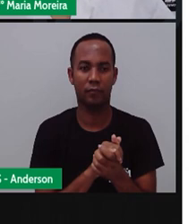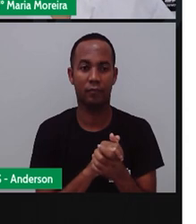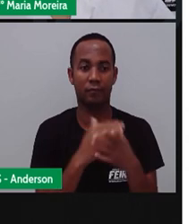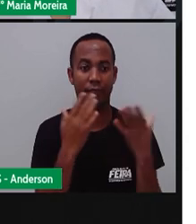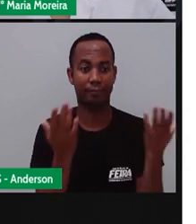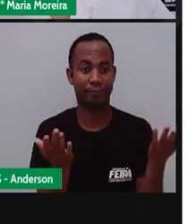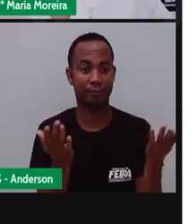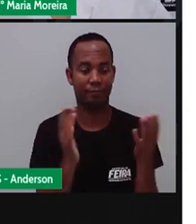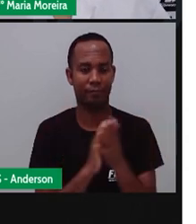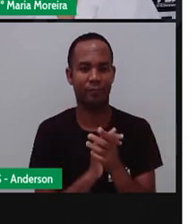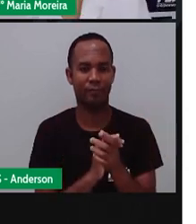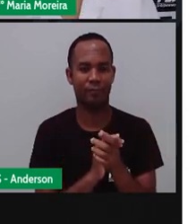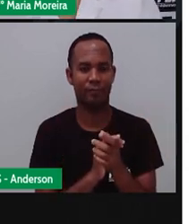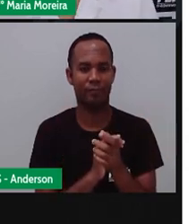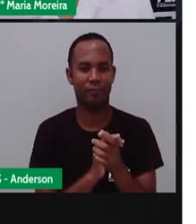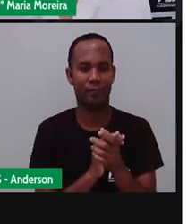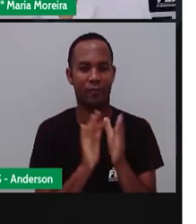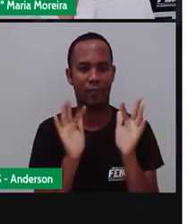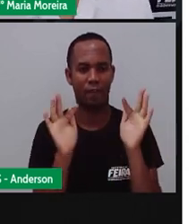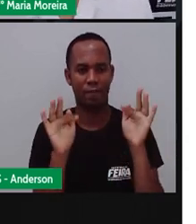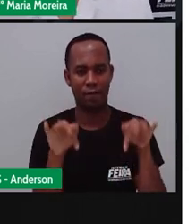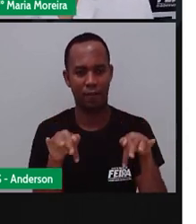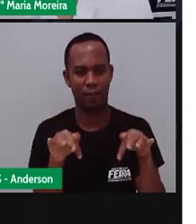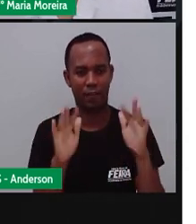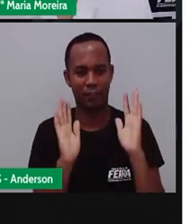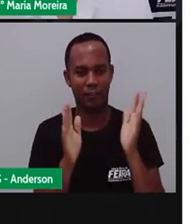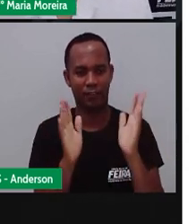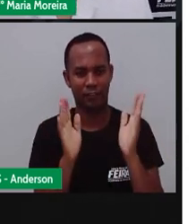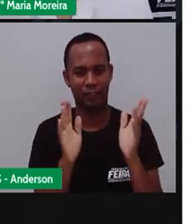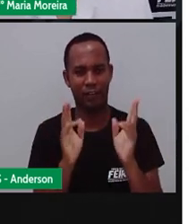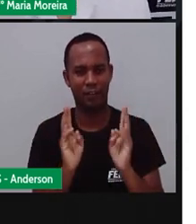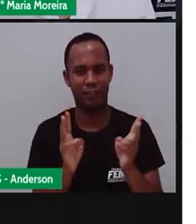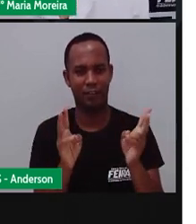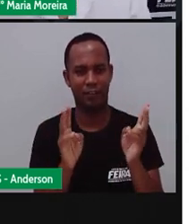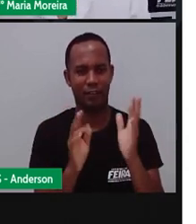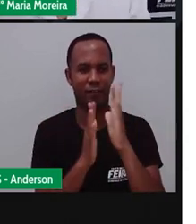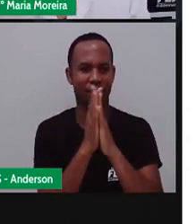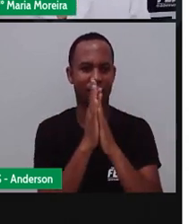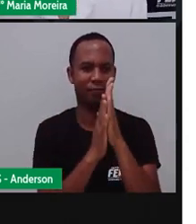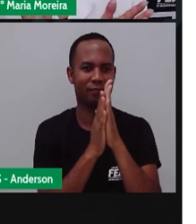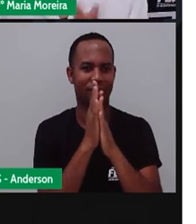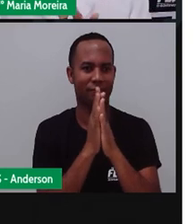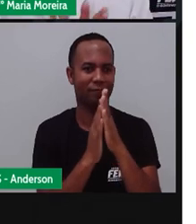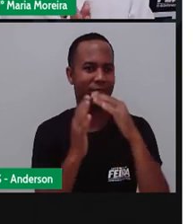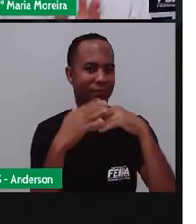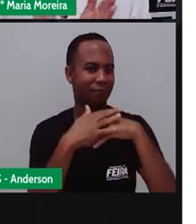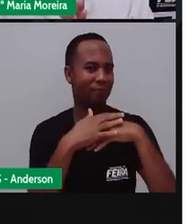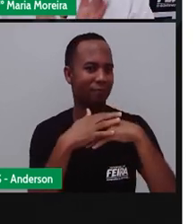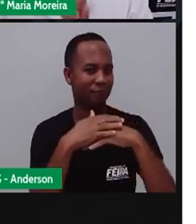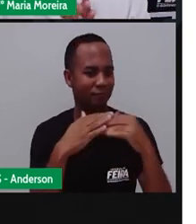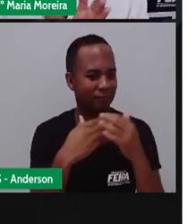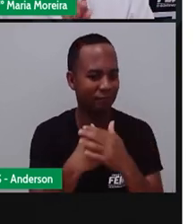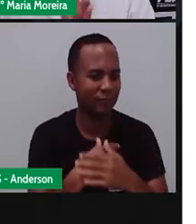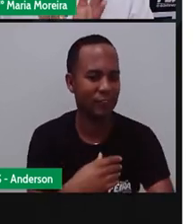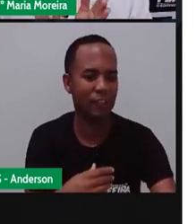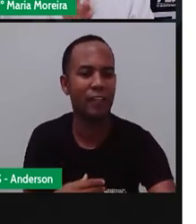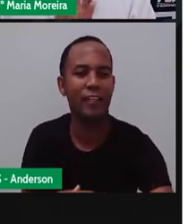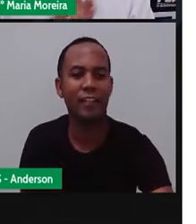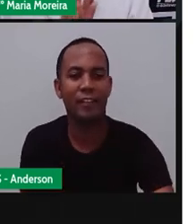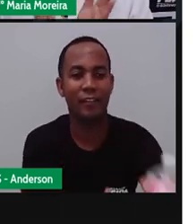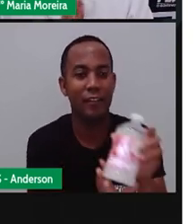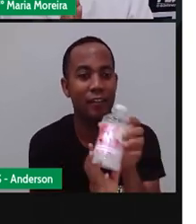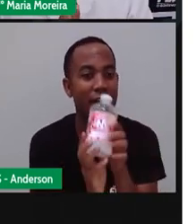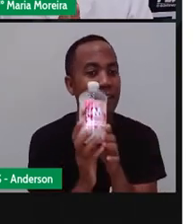E, para encerrar, né, nosso recadinho aí diário, como é? Lavar uma mão, lavar outra,